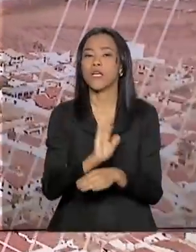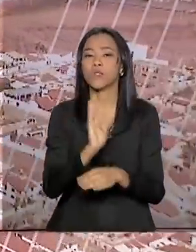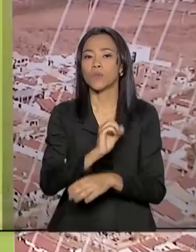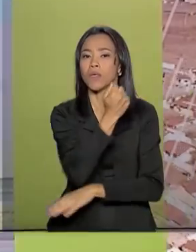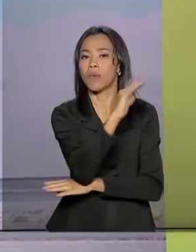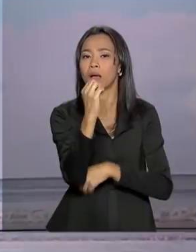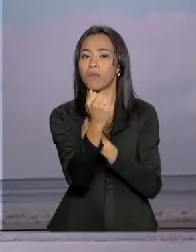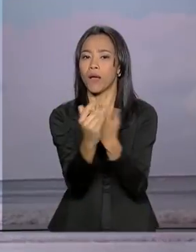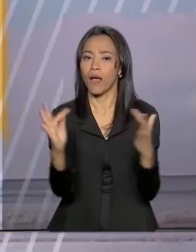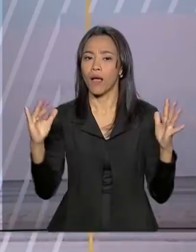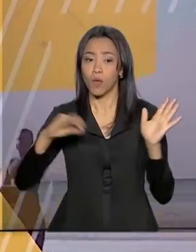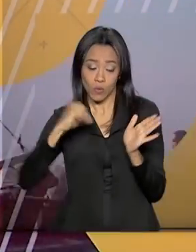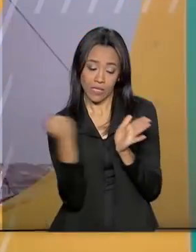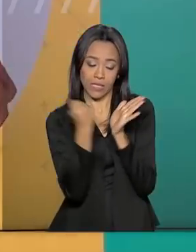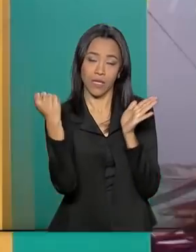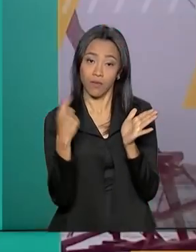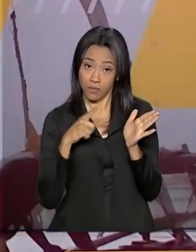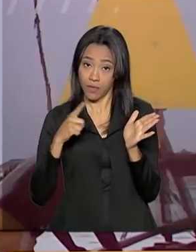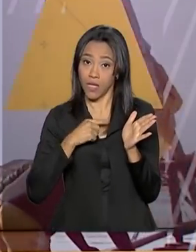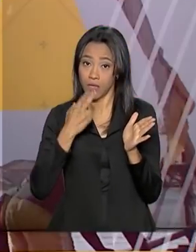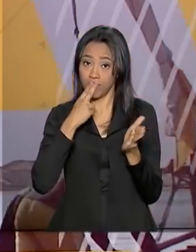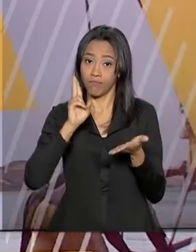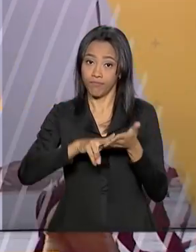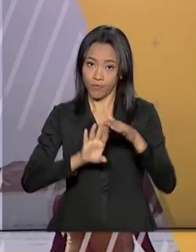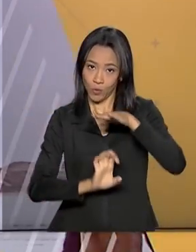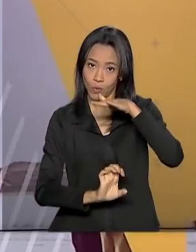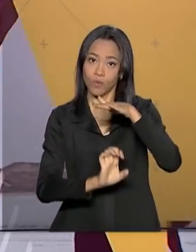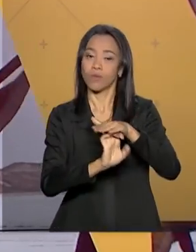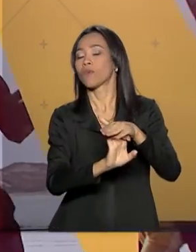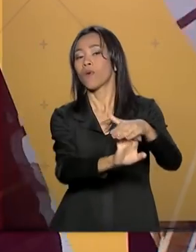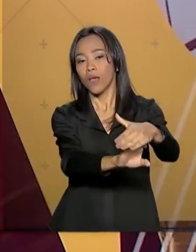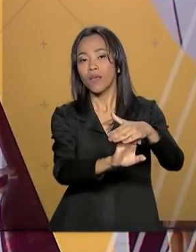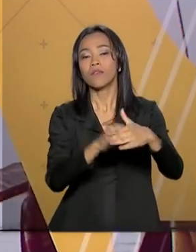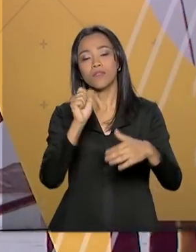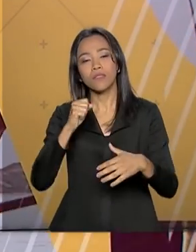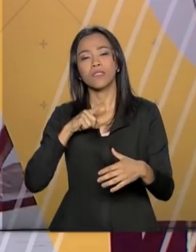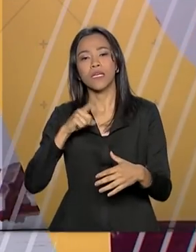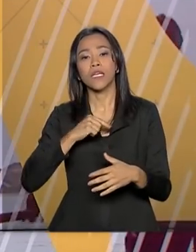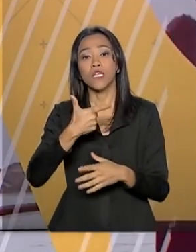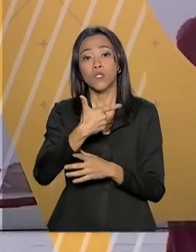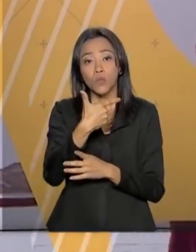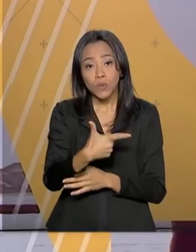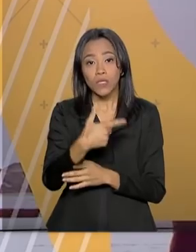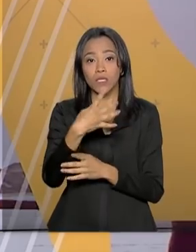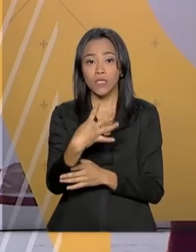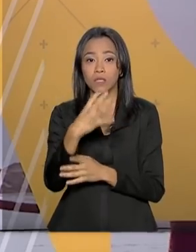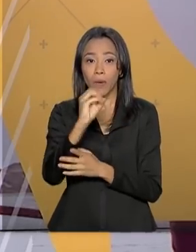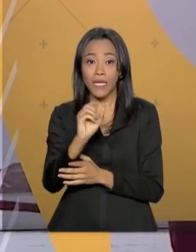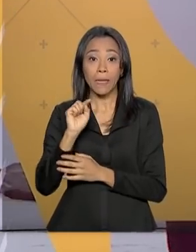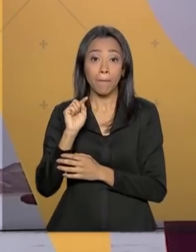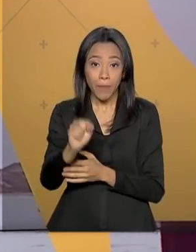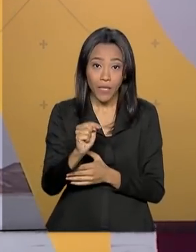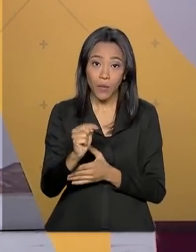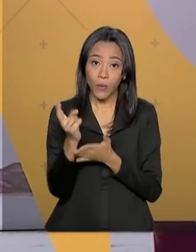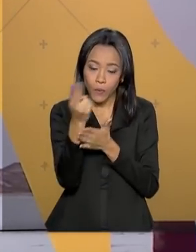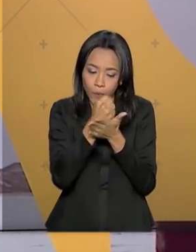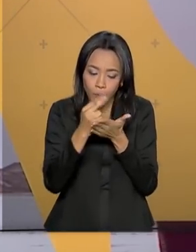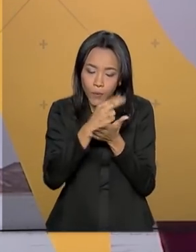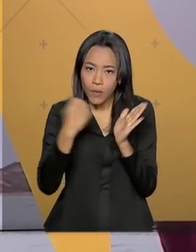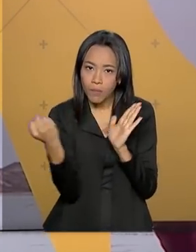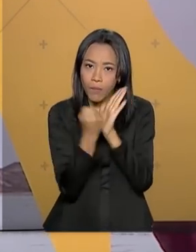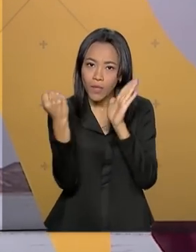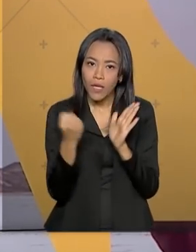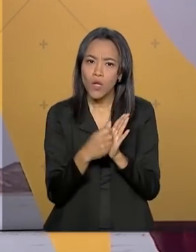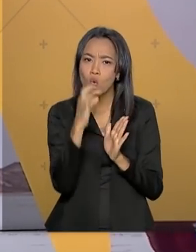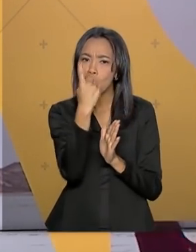As peças vão estar disponíveis nas agências de todo o país. A emissão tem tiragem de 240 mil exemplares, com valor de R$